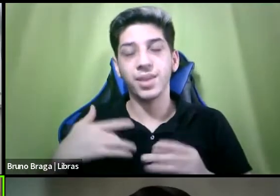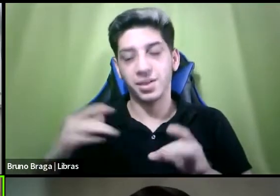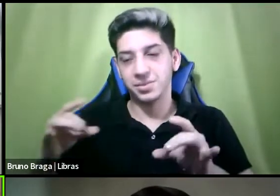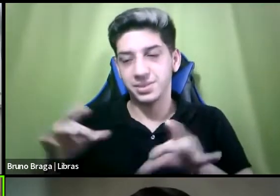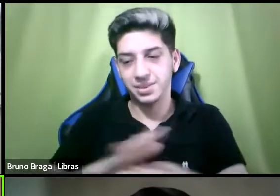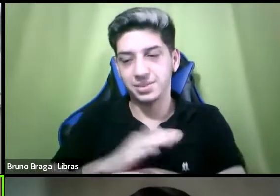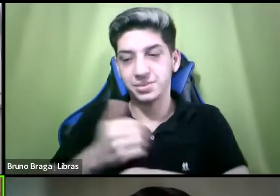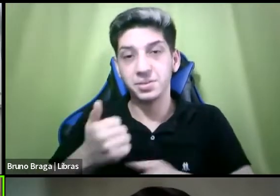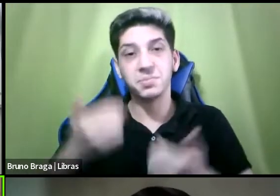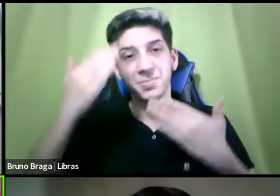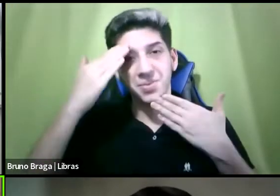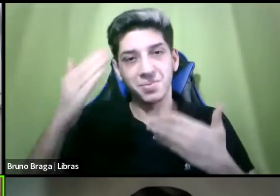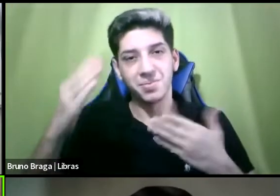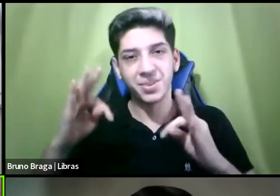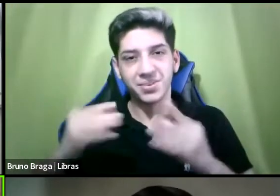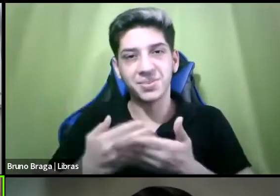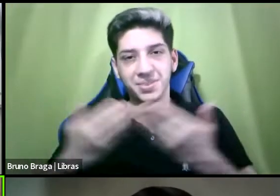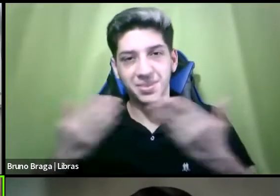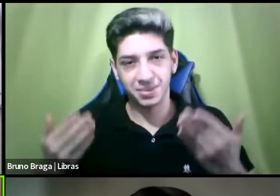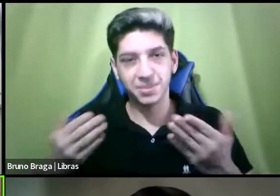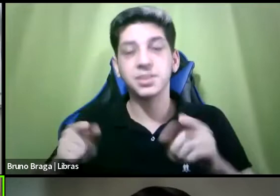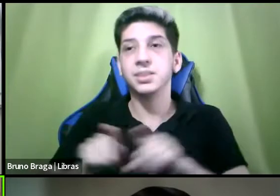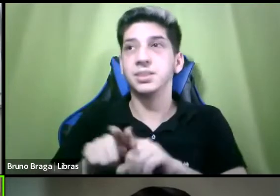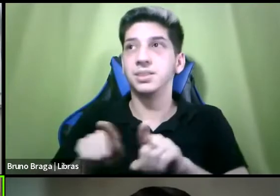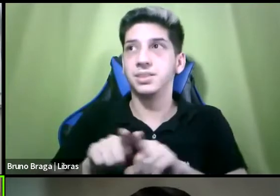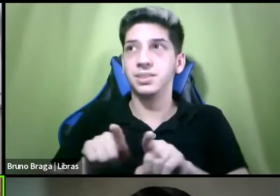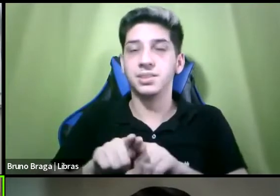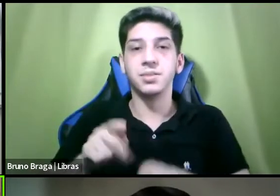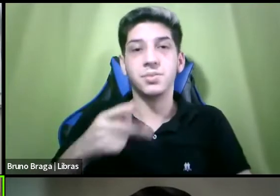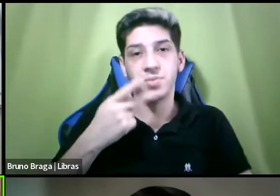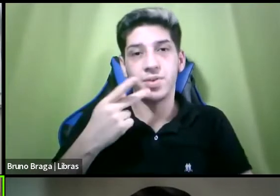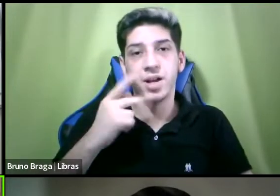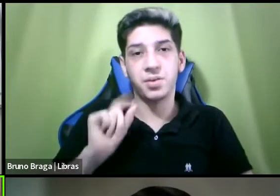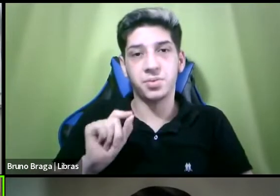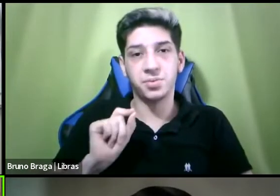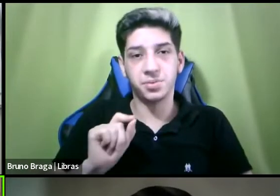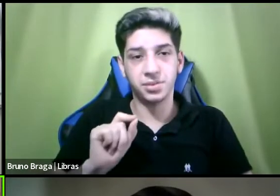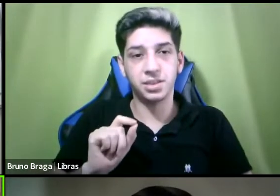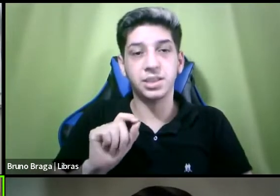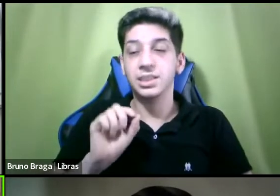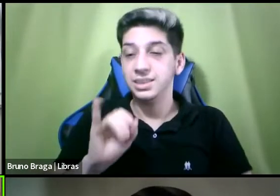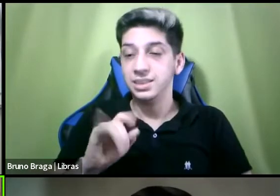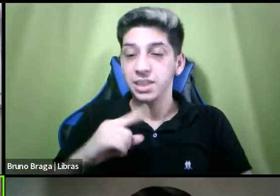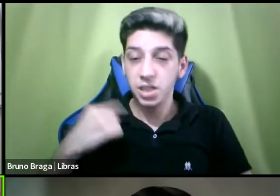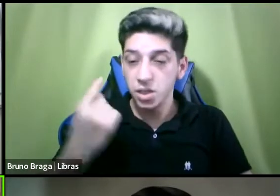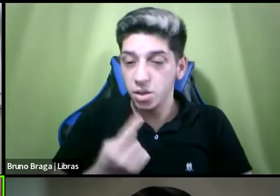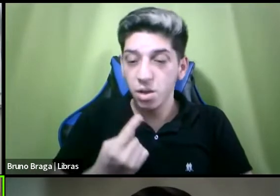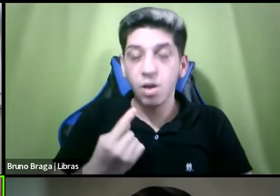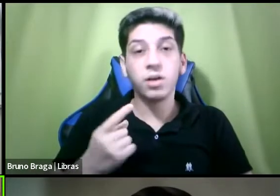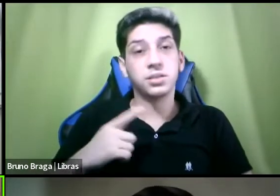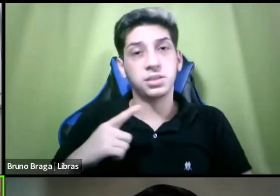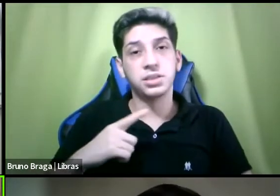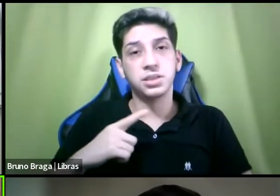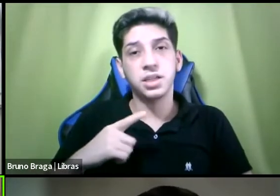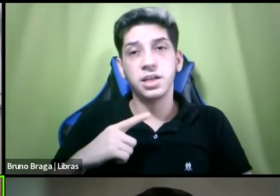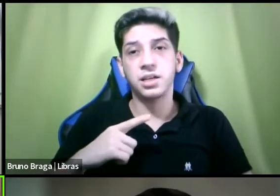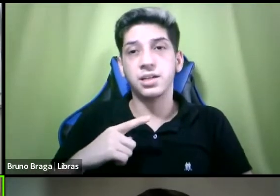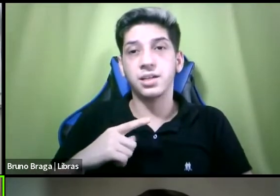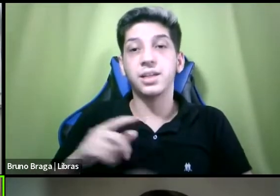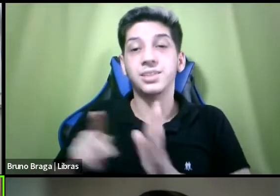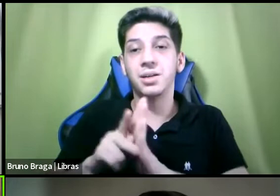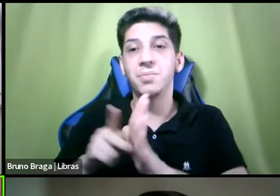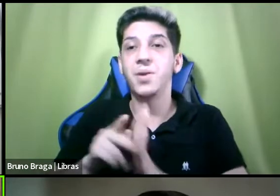agradecendo a todos e dizendo que quanto mais nós deixarmos para as partes e esse é um olhar do Mark